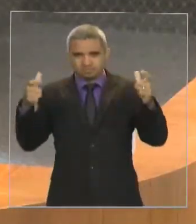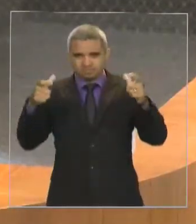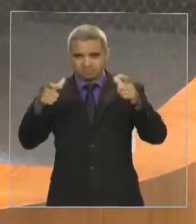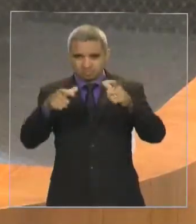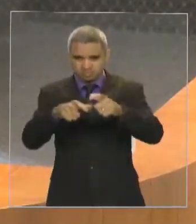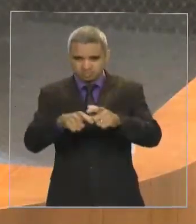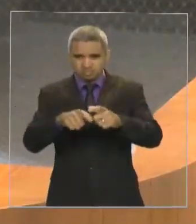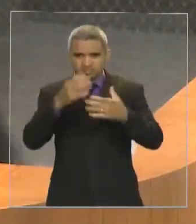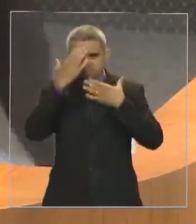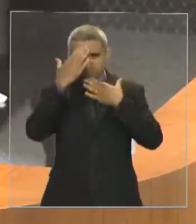exauridos. Muito obrigada, senhor presidente. Obrigada, presidente.